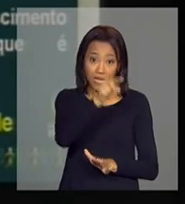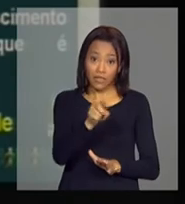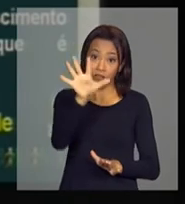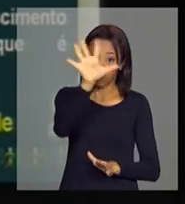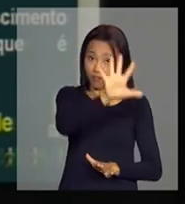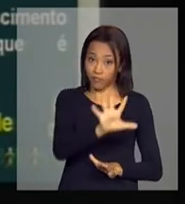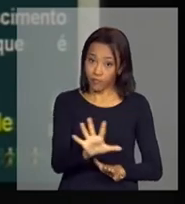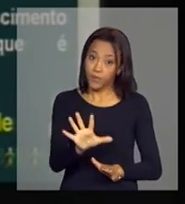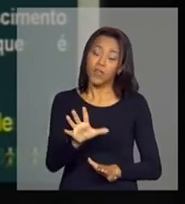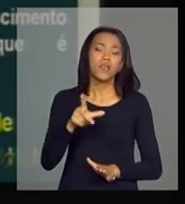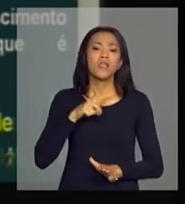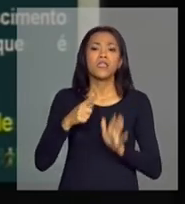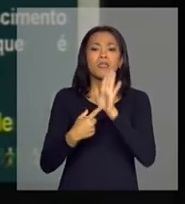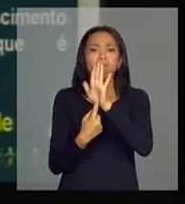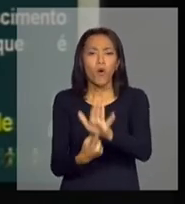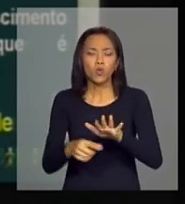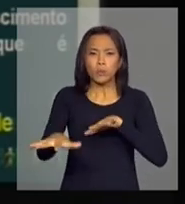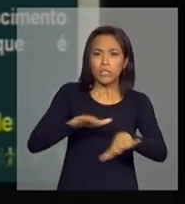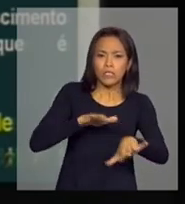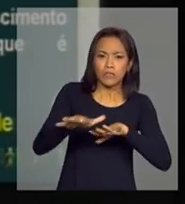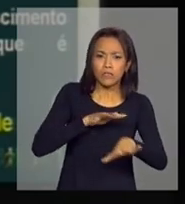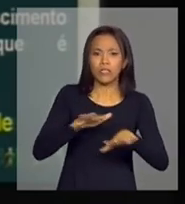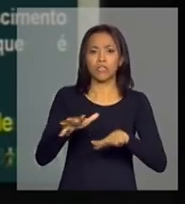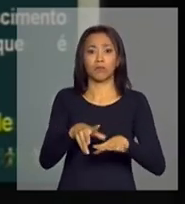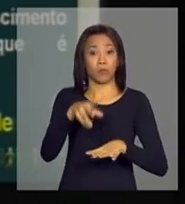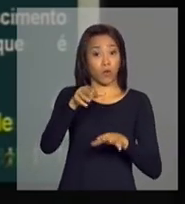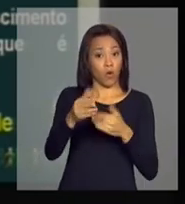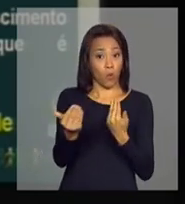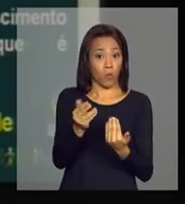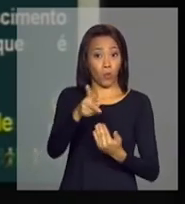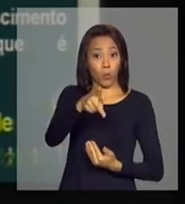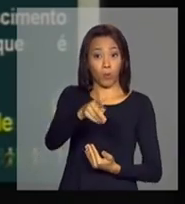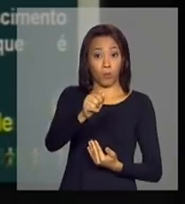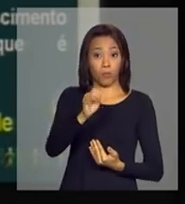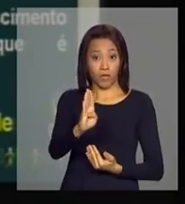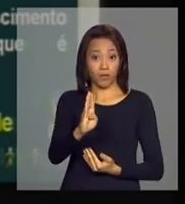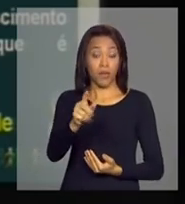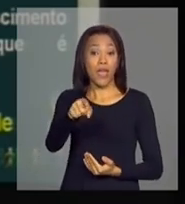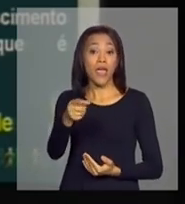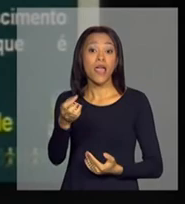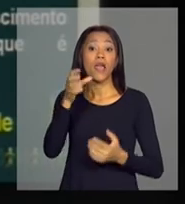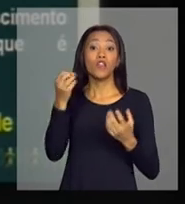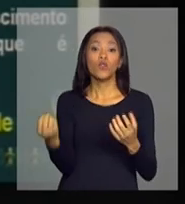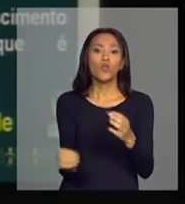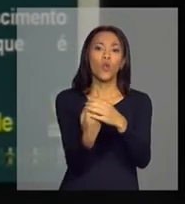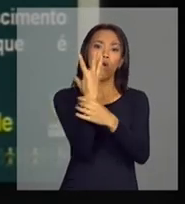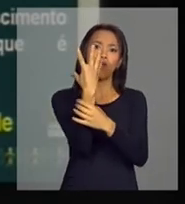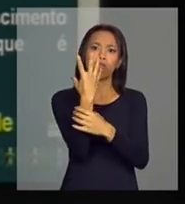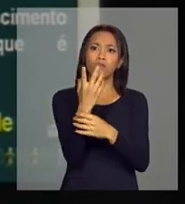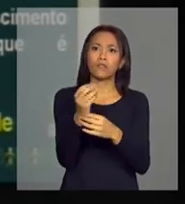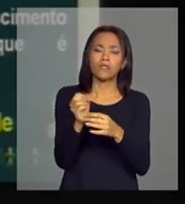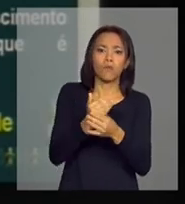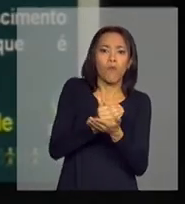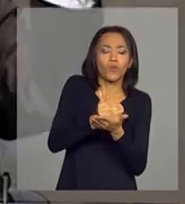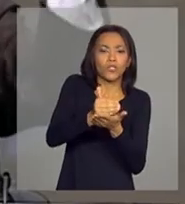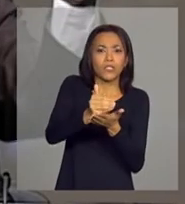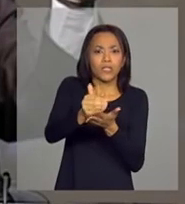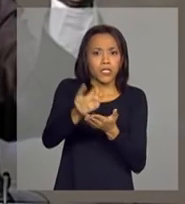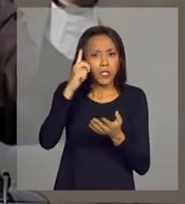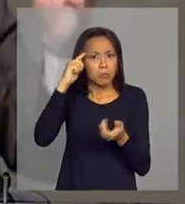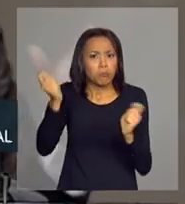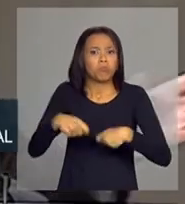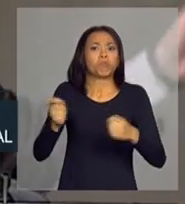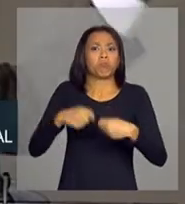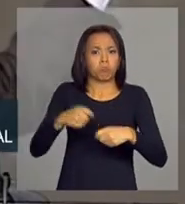momento dão o dinamismo, principalmente do PIB brasileiro, são as regiões novas, que vêm mostrando uma capacidade de dinamismo muito